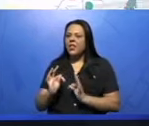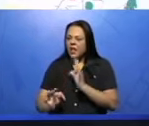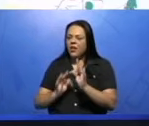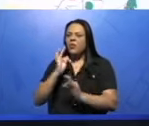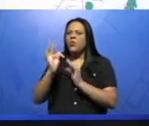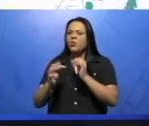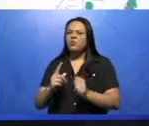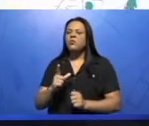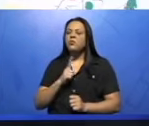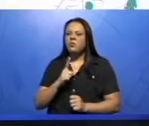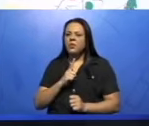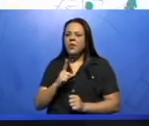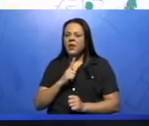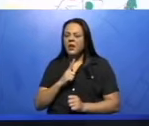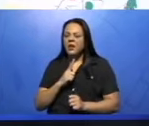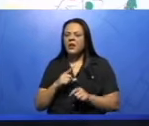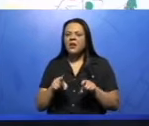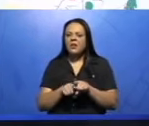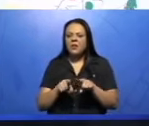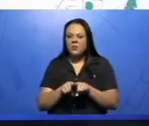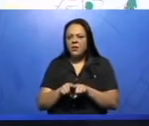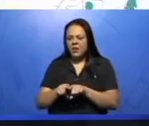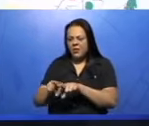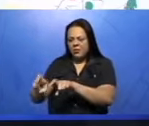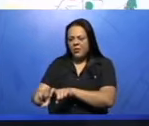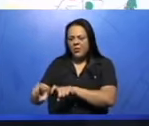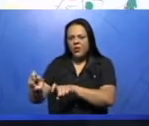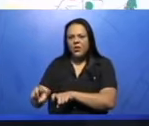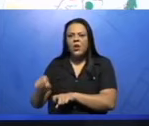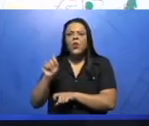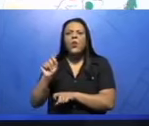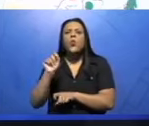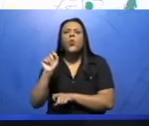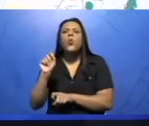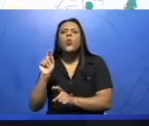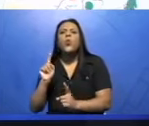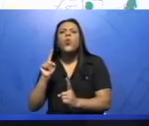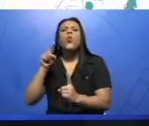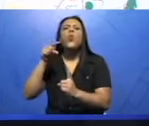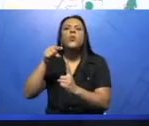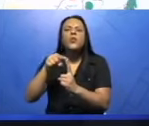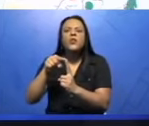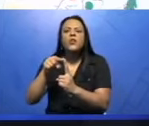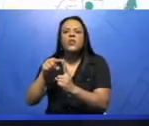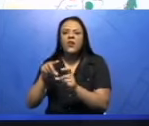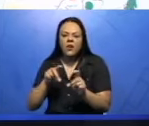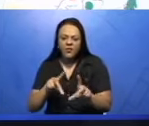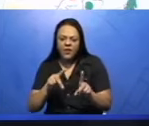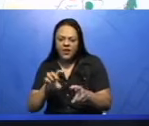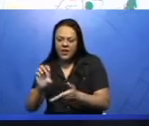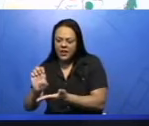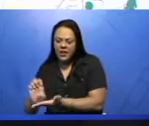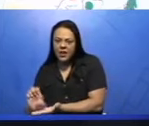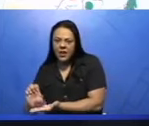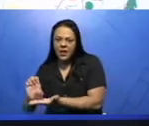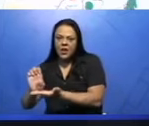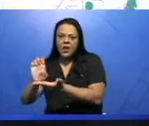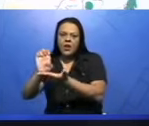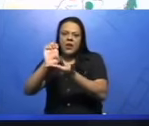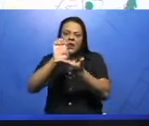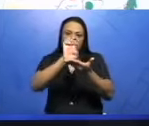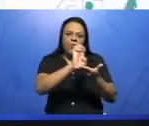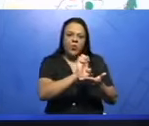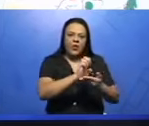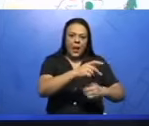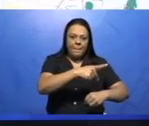voltada principalmente para exportação, ou seja, para vender esses produtos para outros países. Nós temos aí